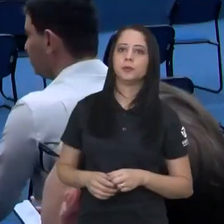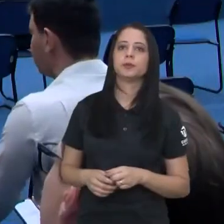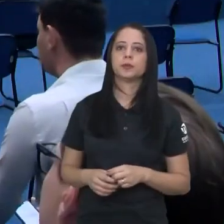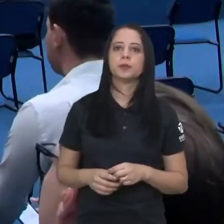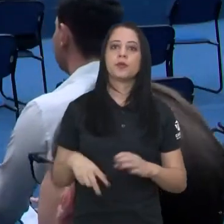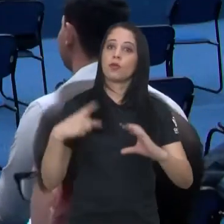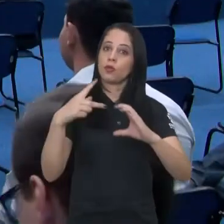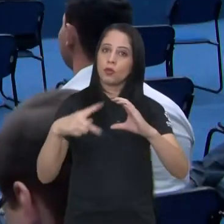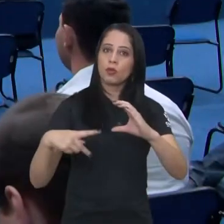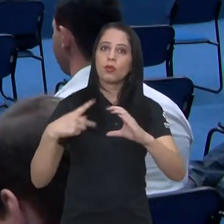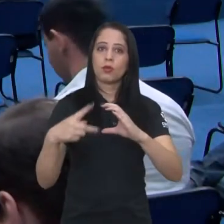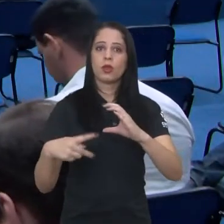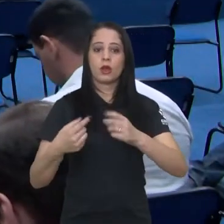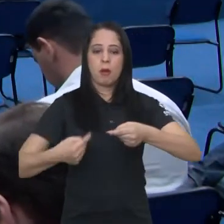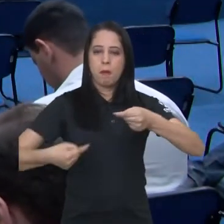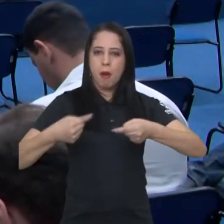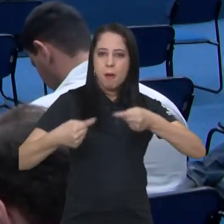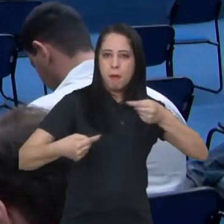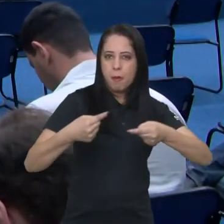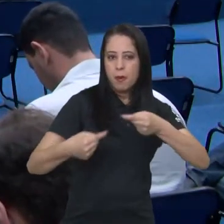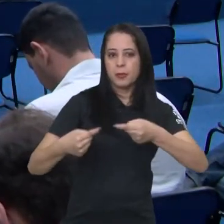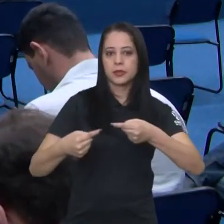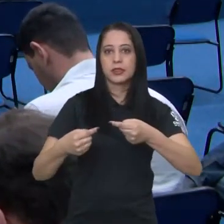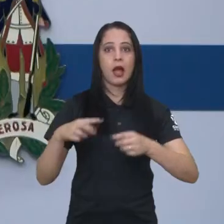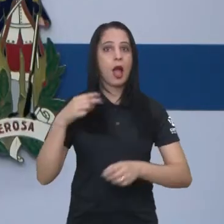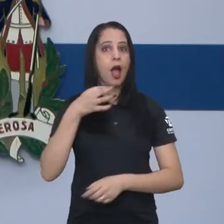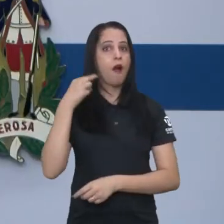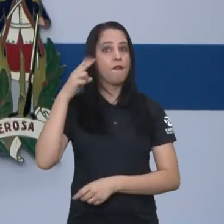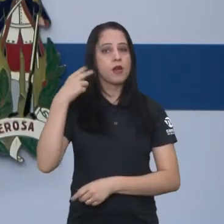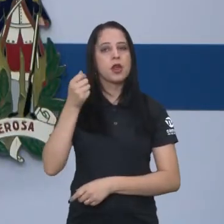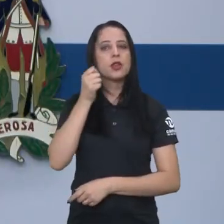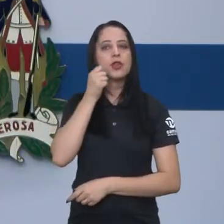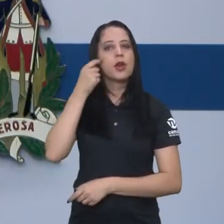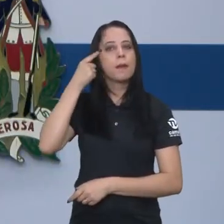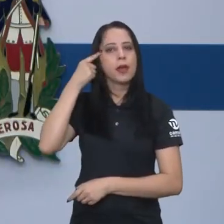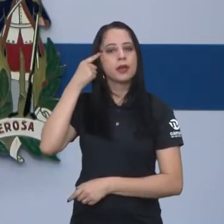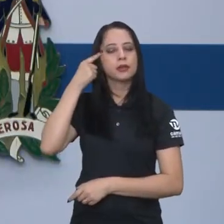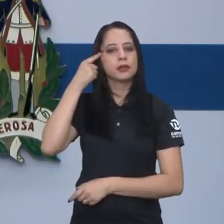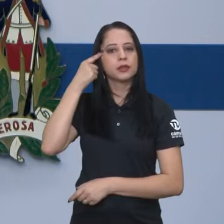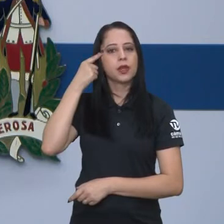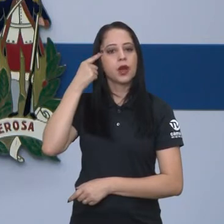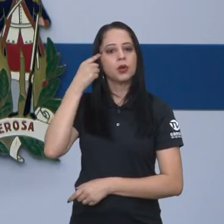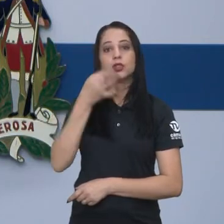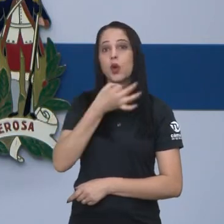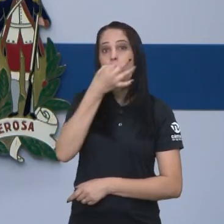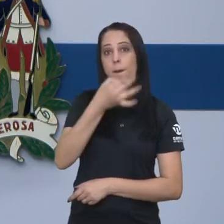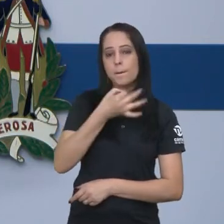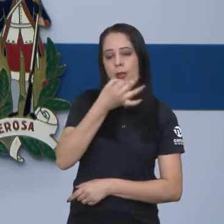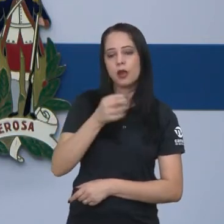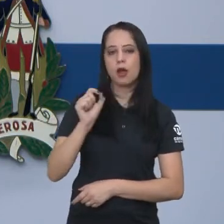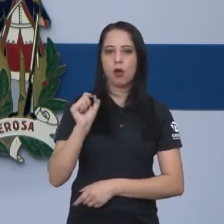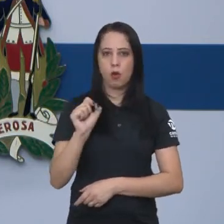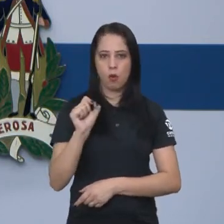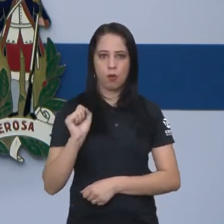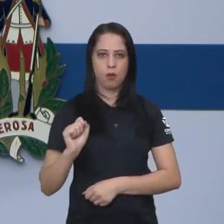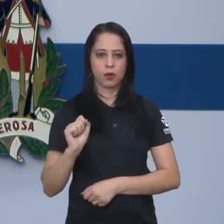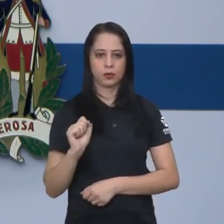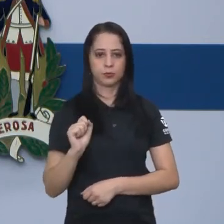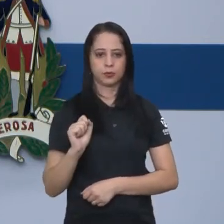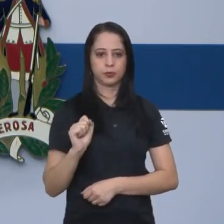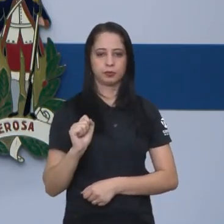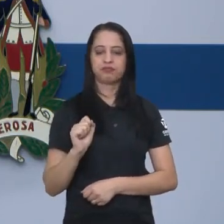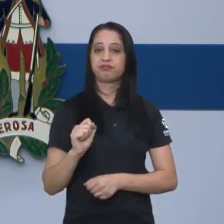adequado. Levantando a participação da Câmara nesse debate, a vereadora Amélia Naomi apontou o papel decisivo do